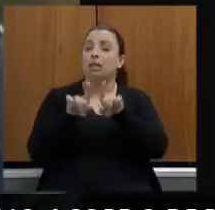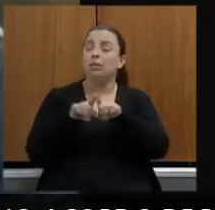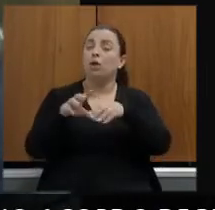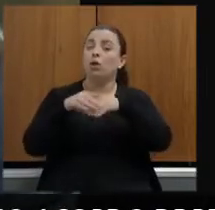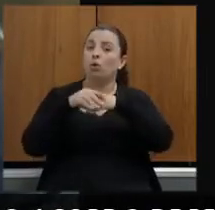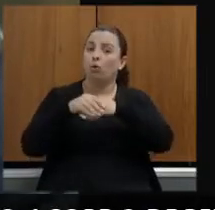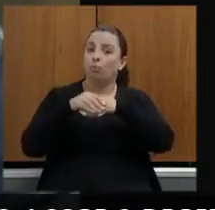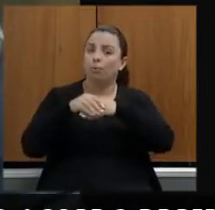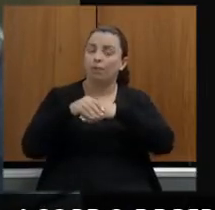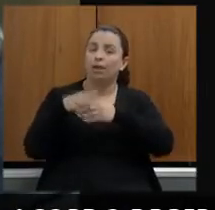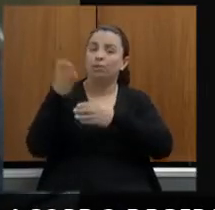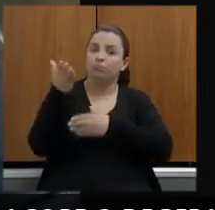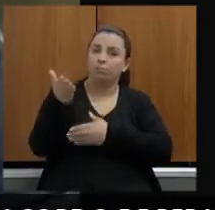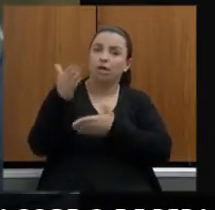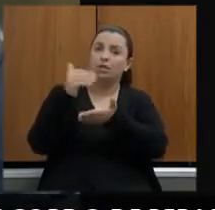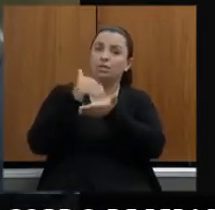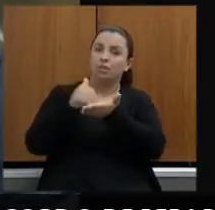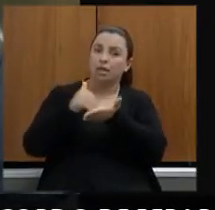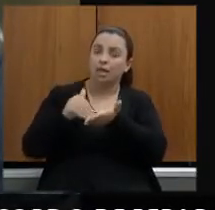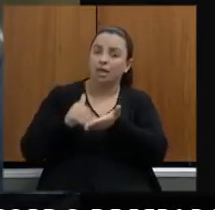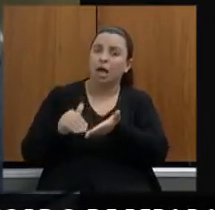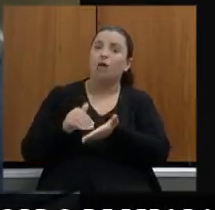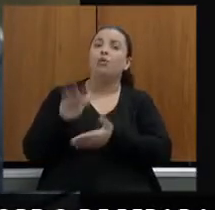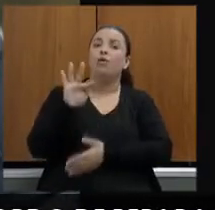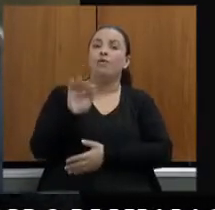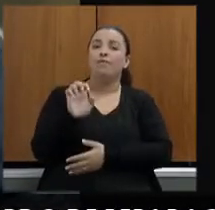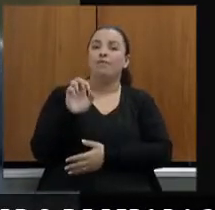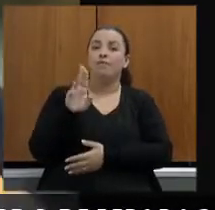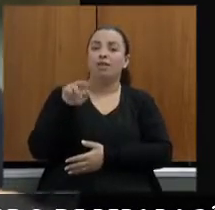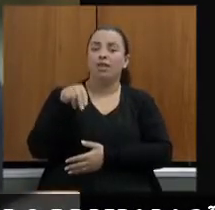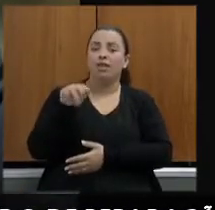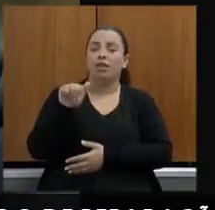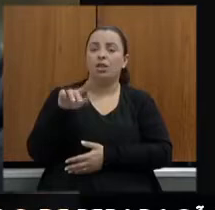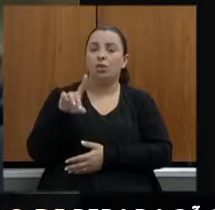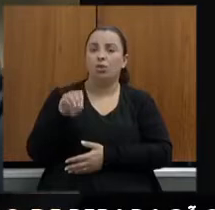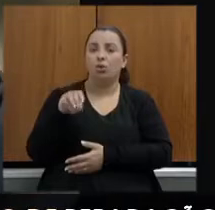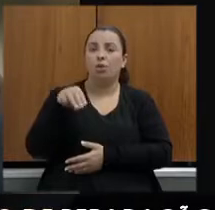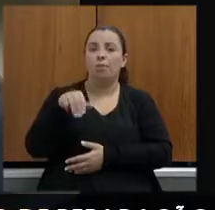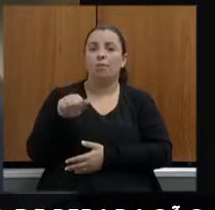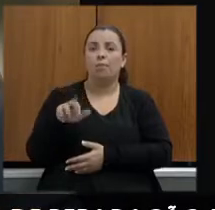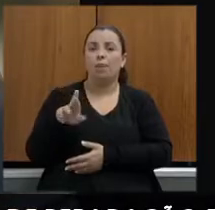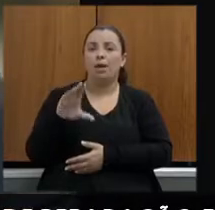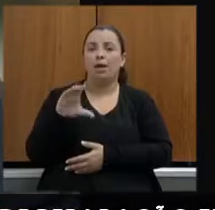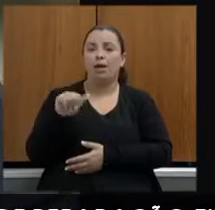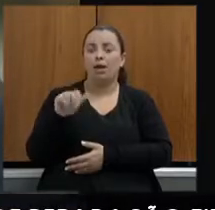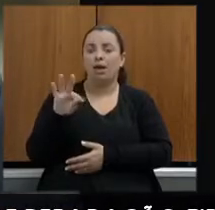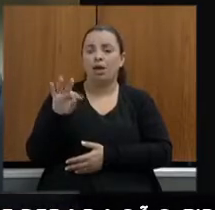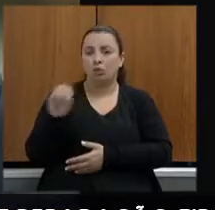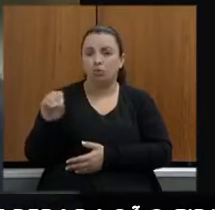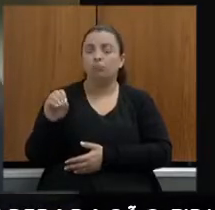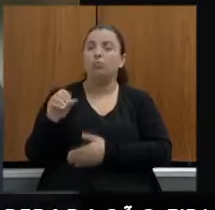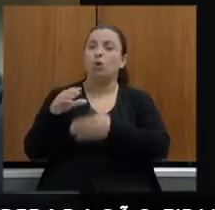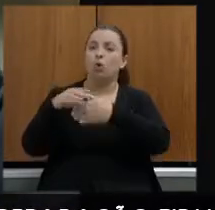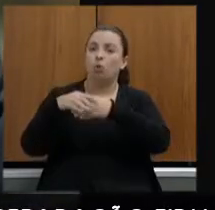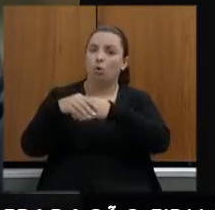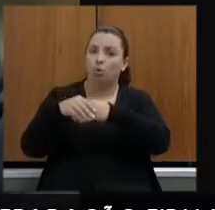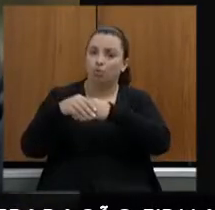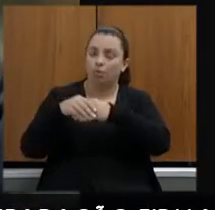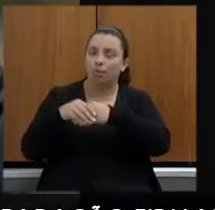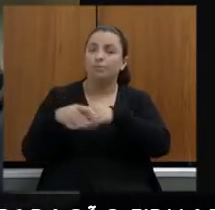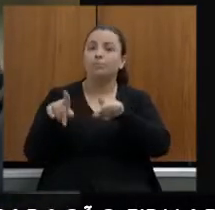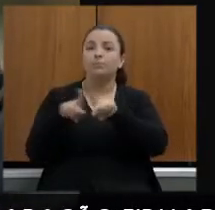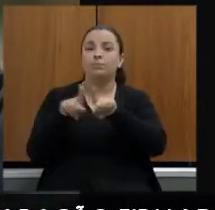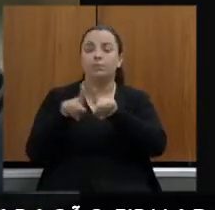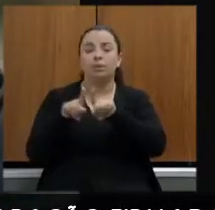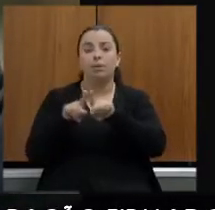secretário Fernando Marcato cumprimento vossa excelência em nome de quem cumprimento também